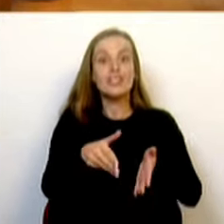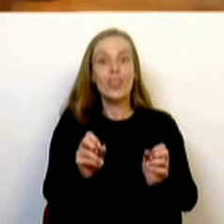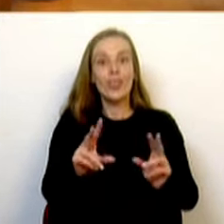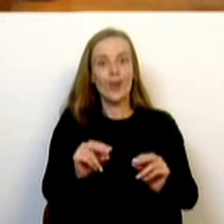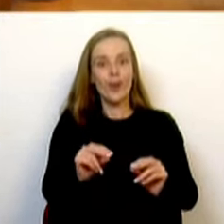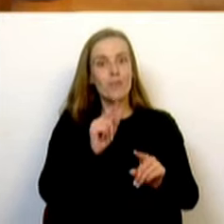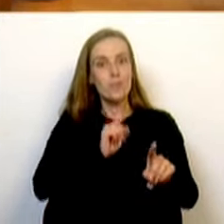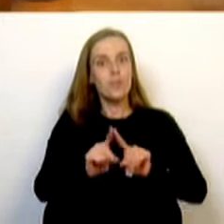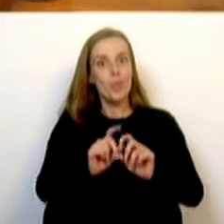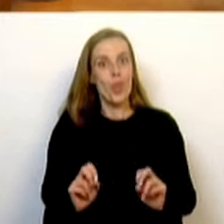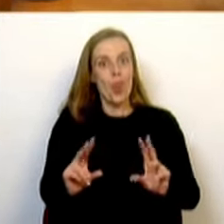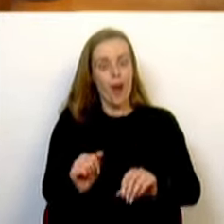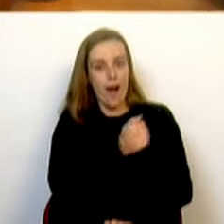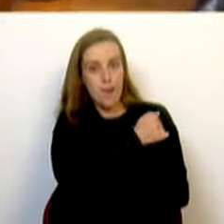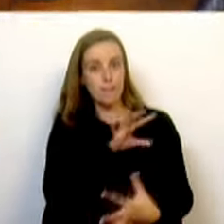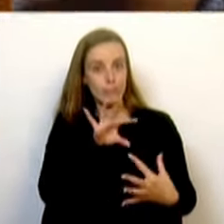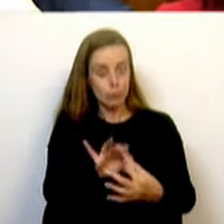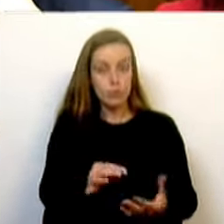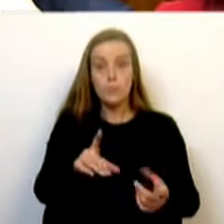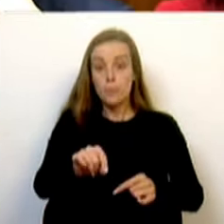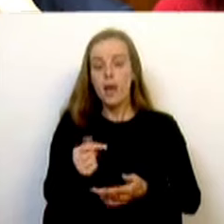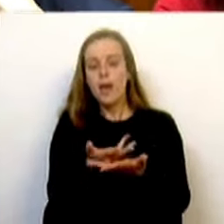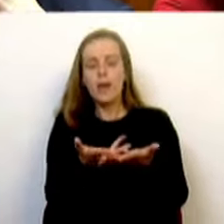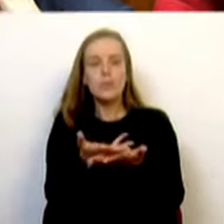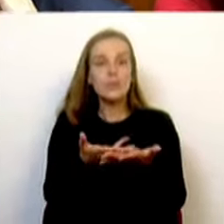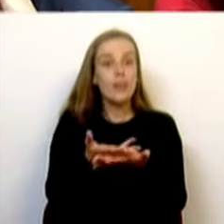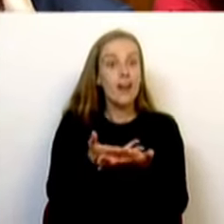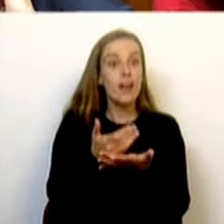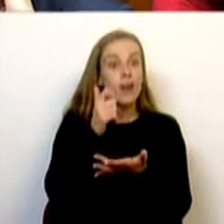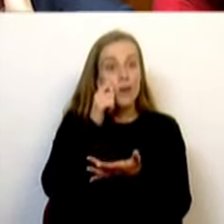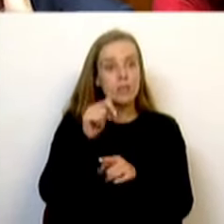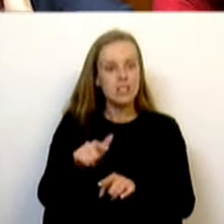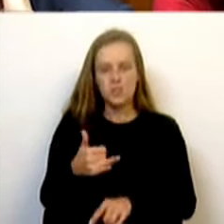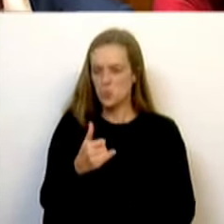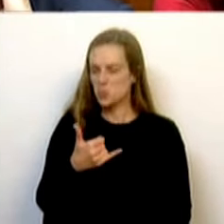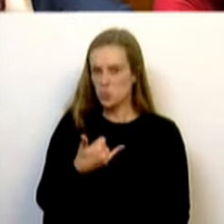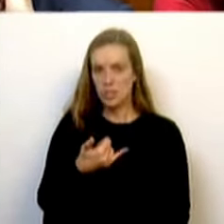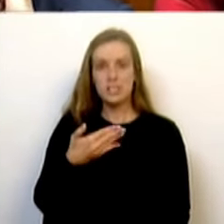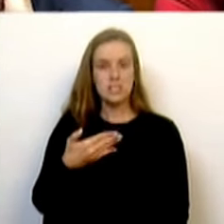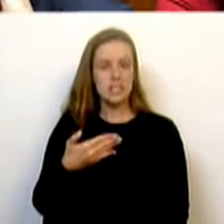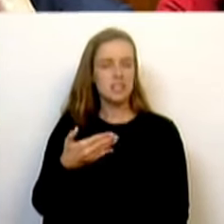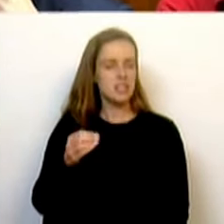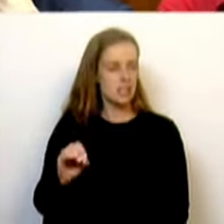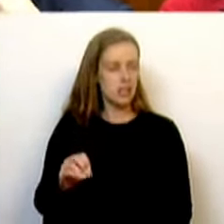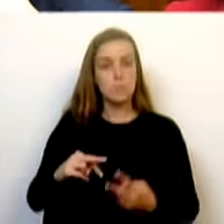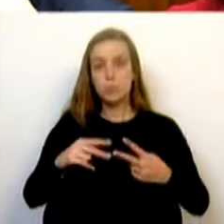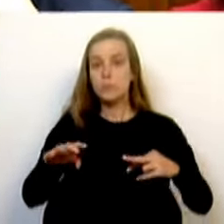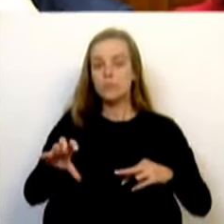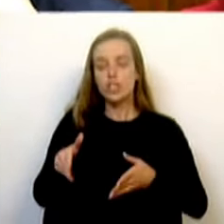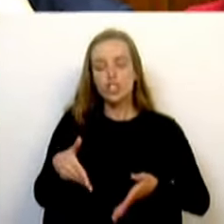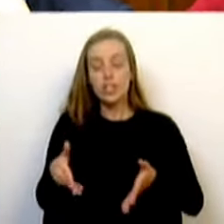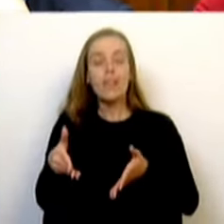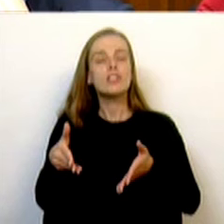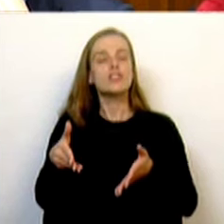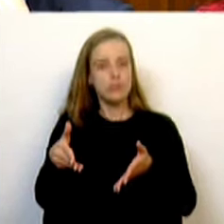habitação. Permitiu negociar com, creio que neste momento, municípios, estratégias locais de